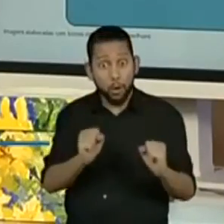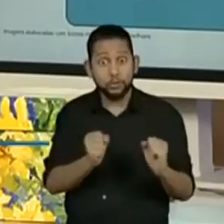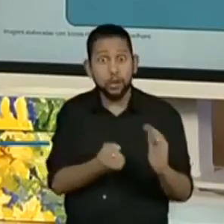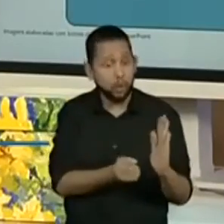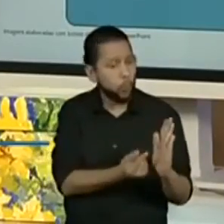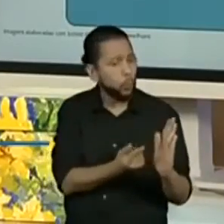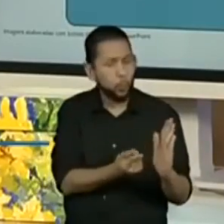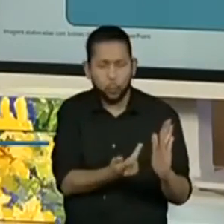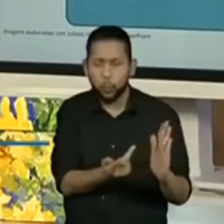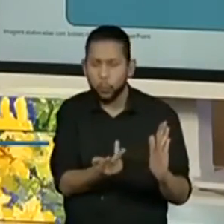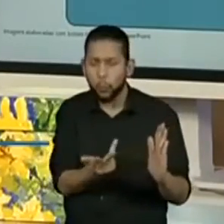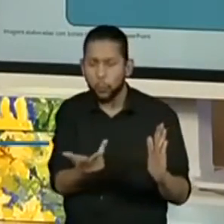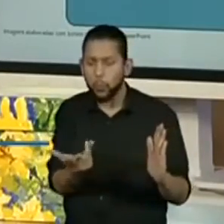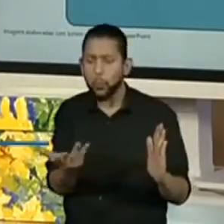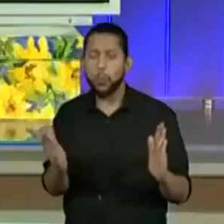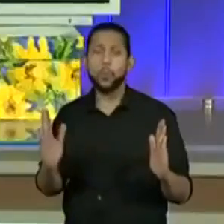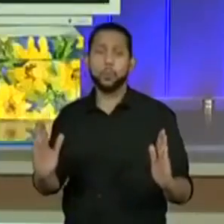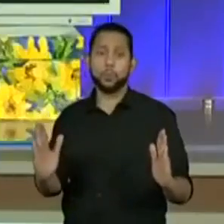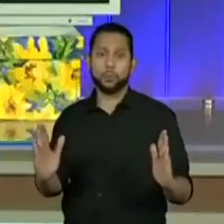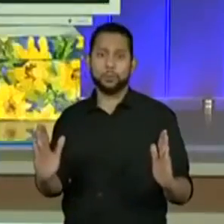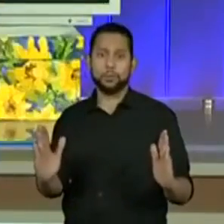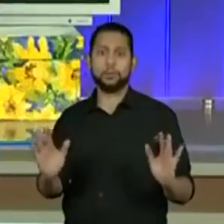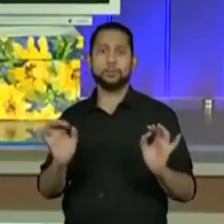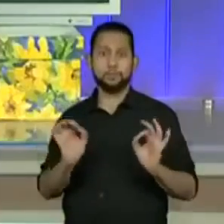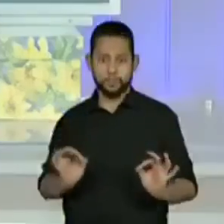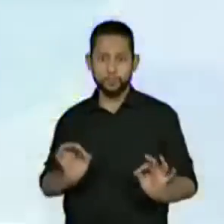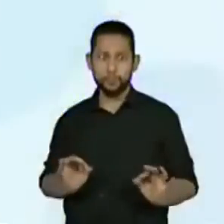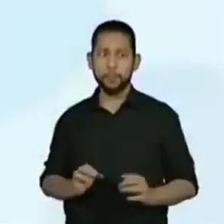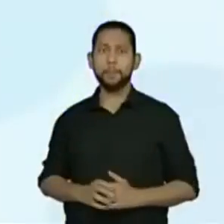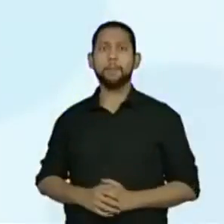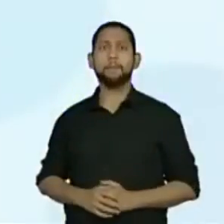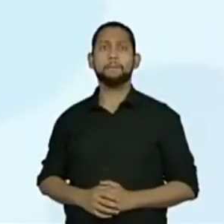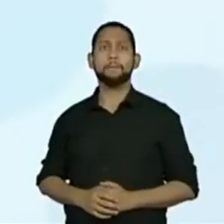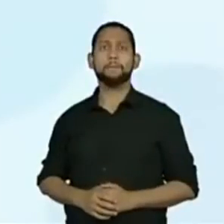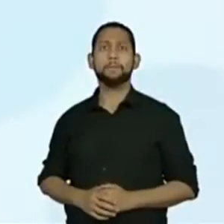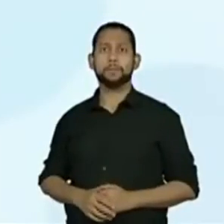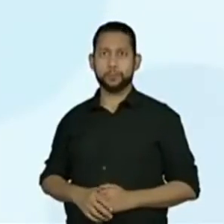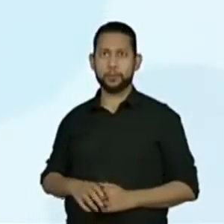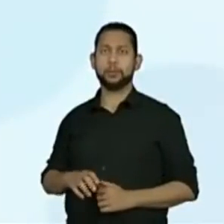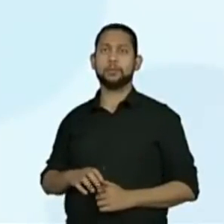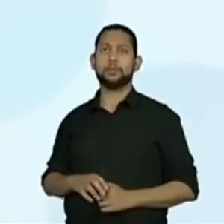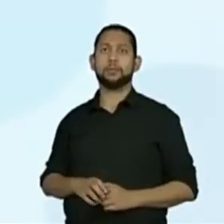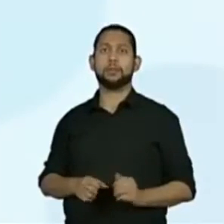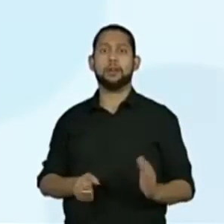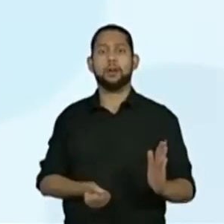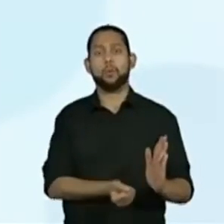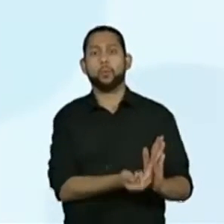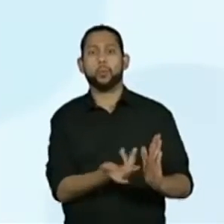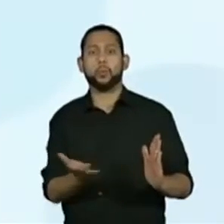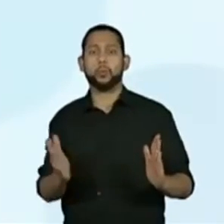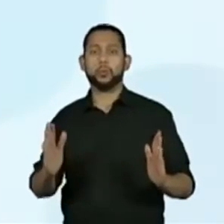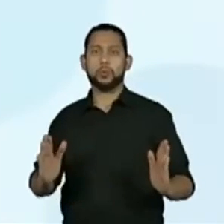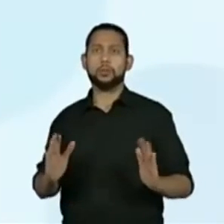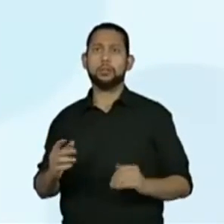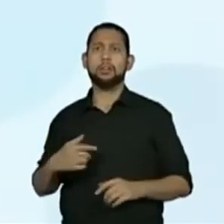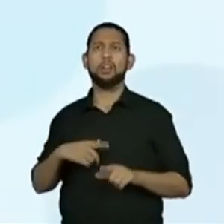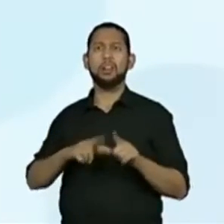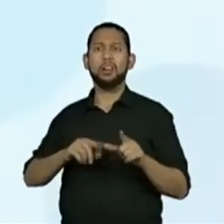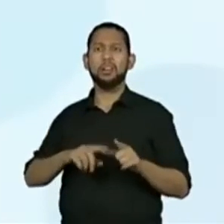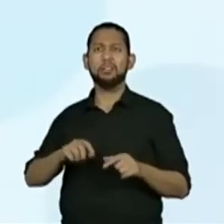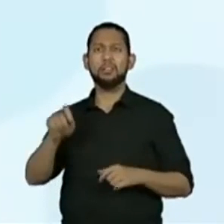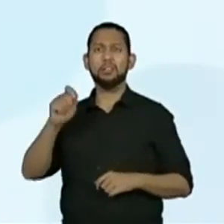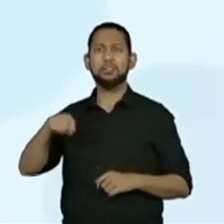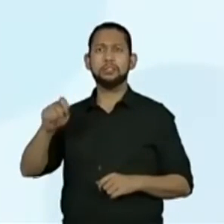ok? Possíveis resultados. Vou colocar aqui. Eu vou colocar aqui em cima, que eu estou achando que não vai caber, que a professora tem uma letra